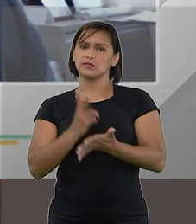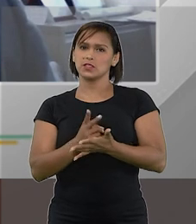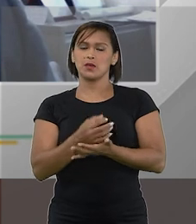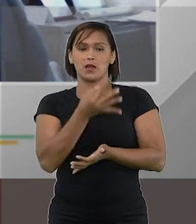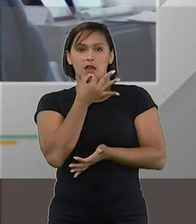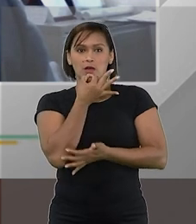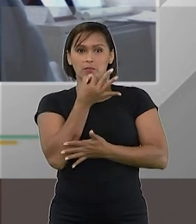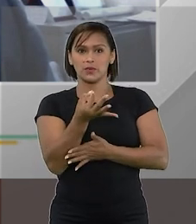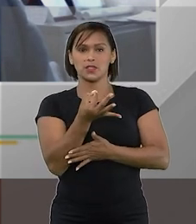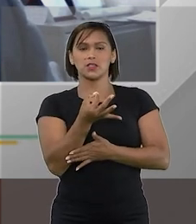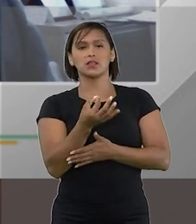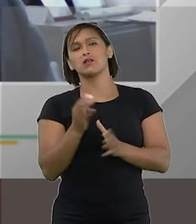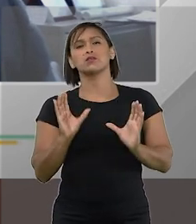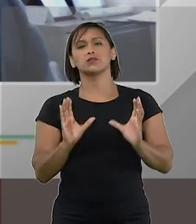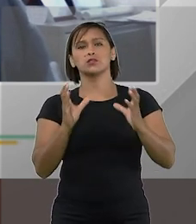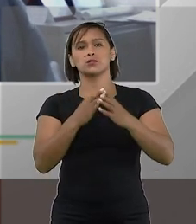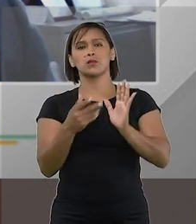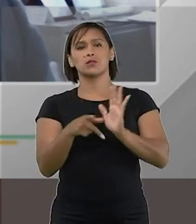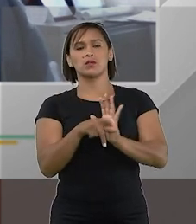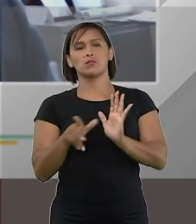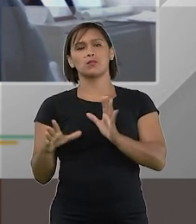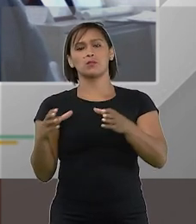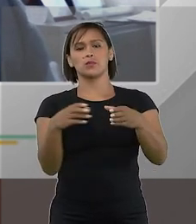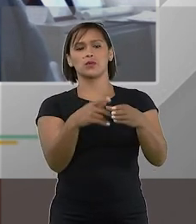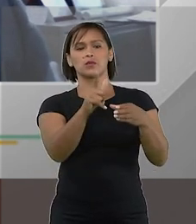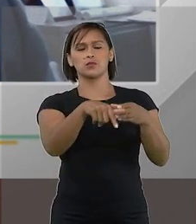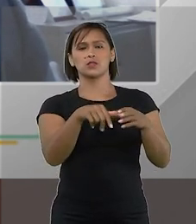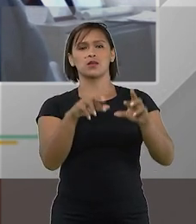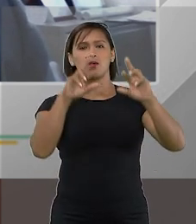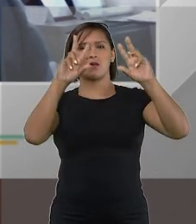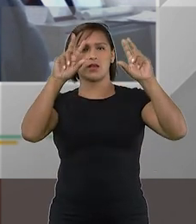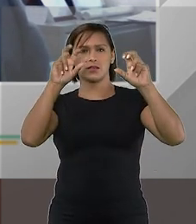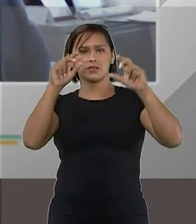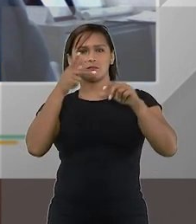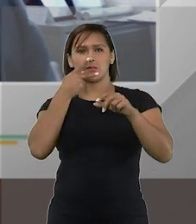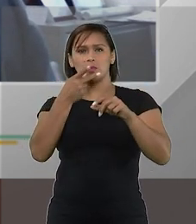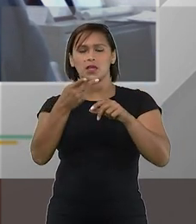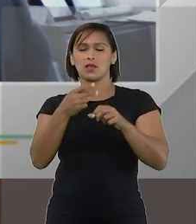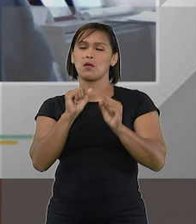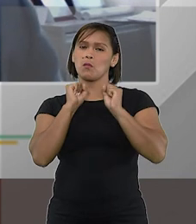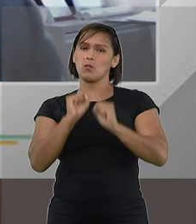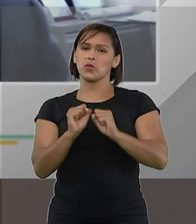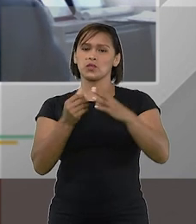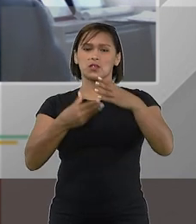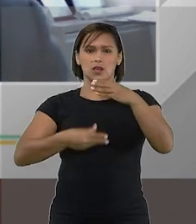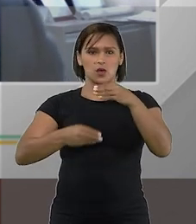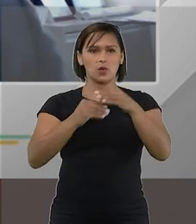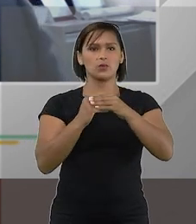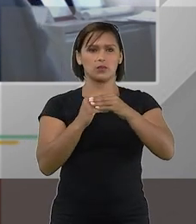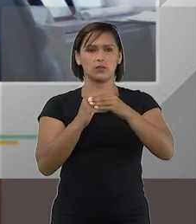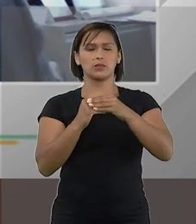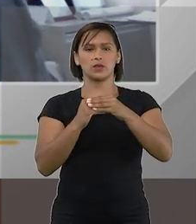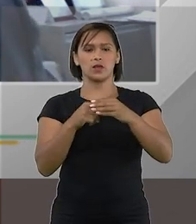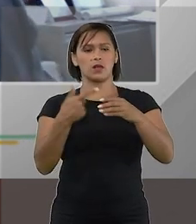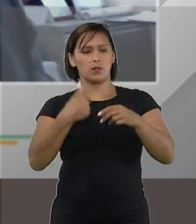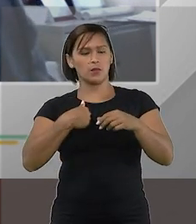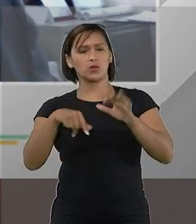na opinião dos membros da própria comissão aspectos que poderiam ter sido